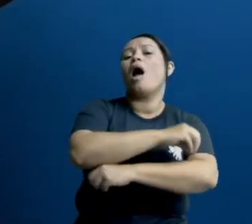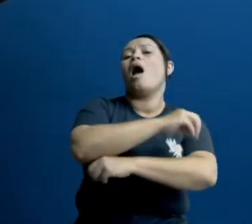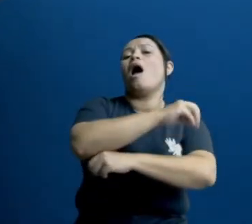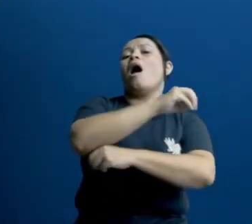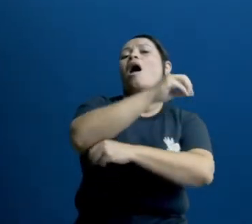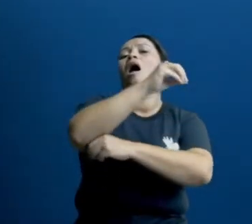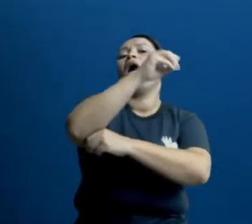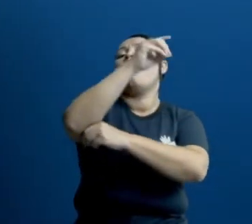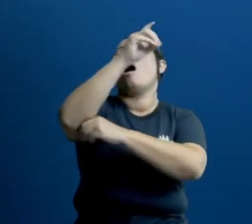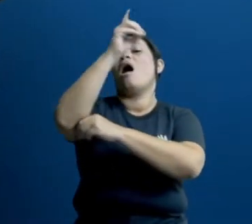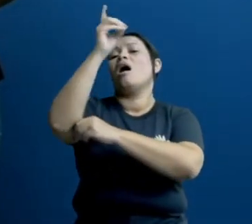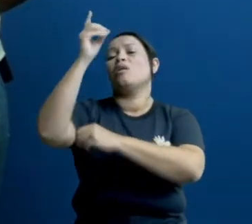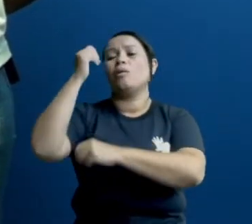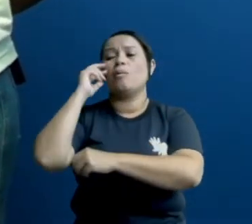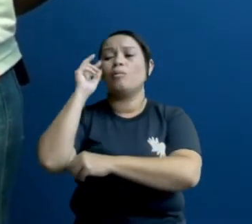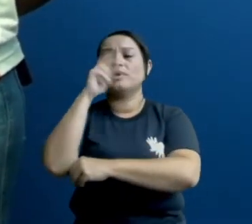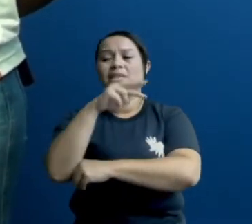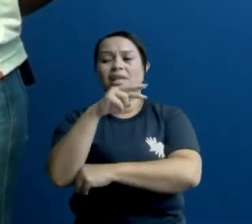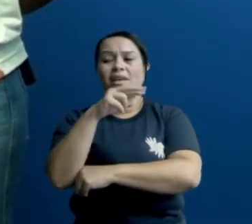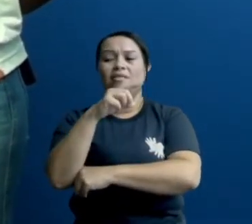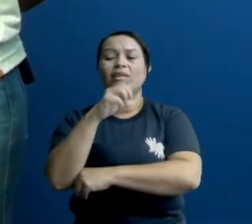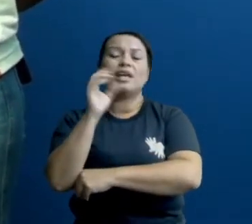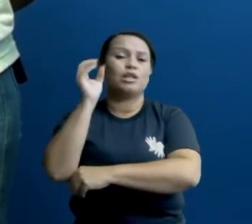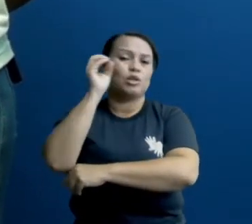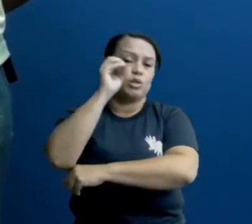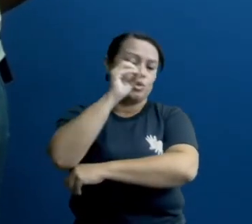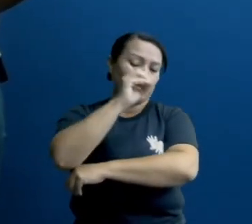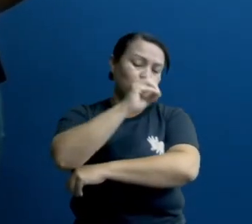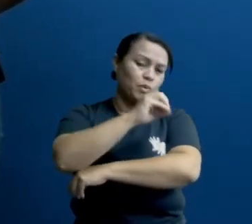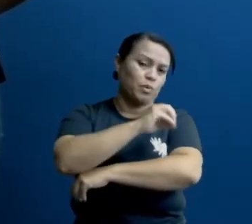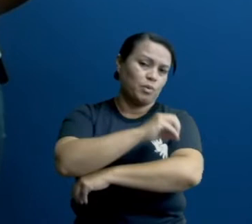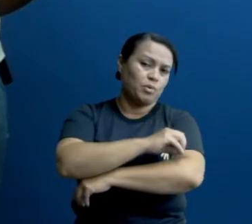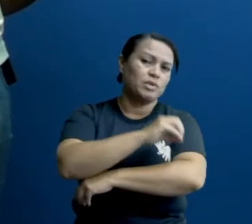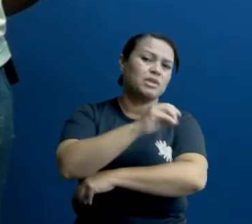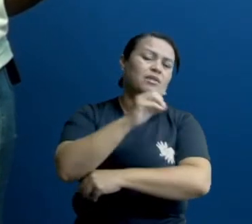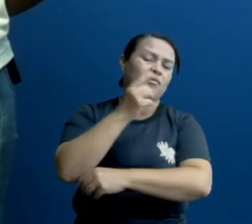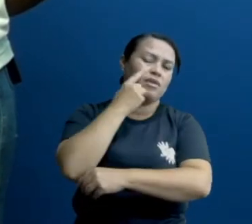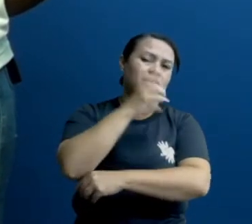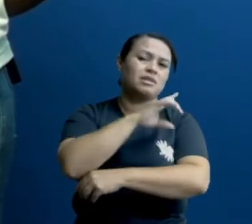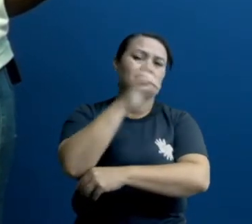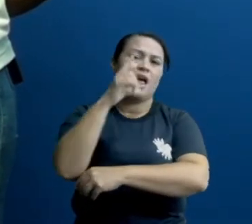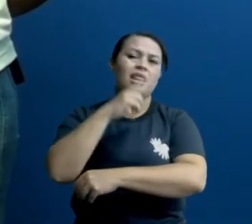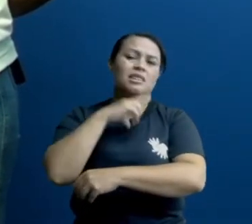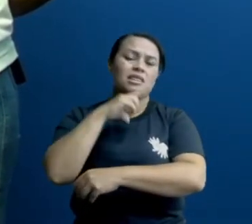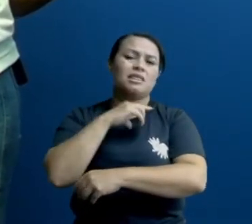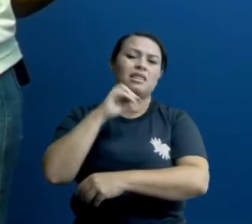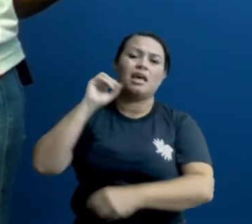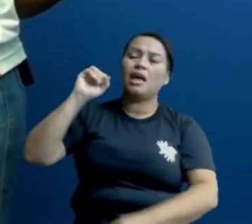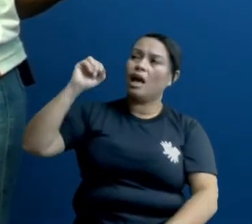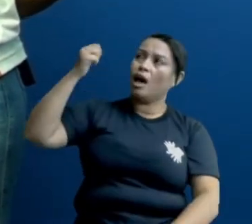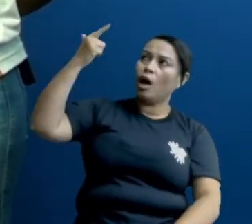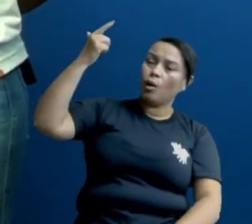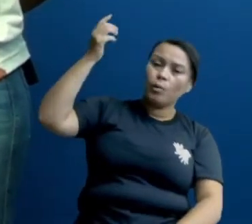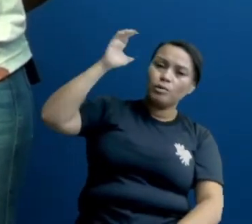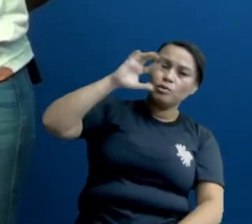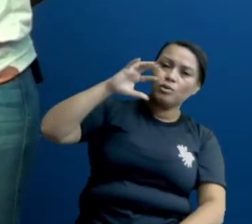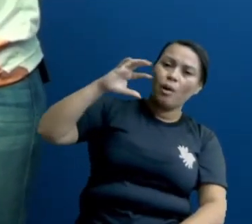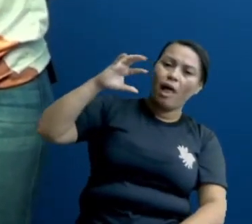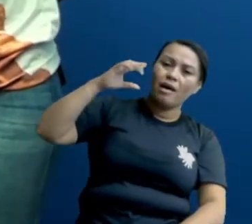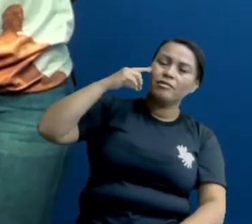recebendo luz solar, certo? Por isso, a gente consegue vê-la em sua